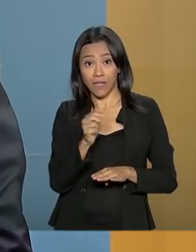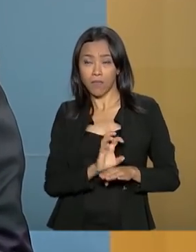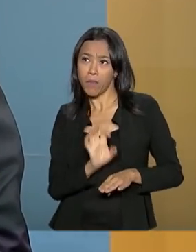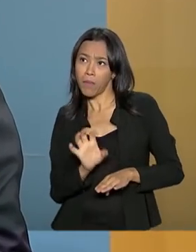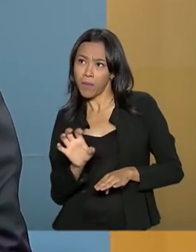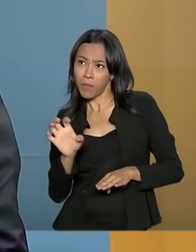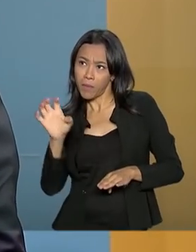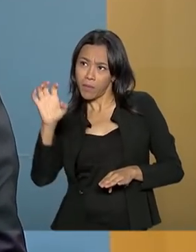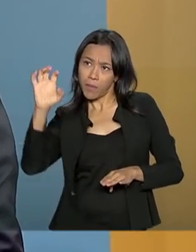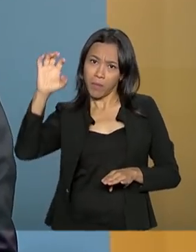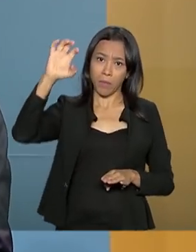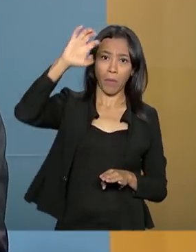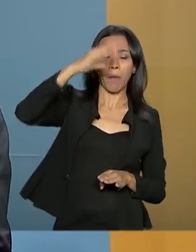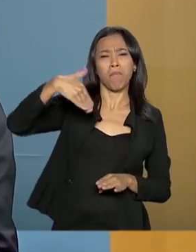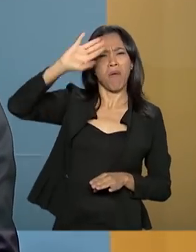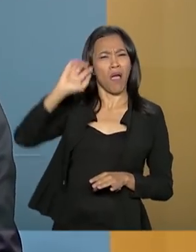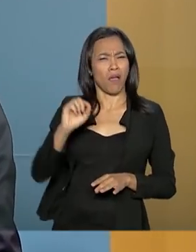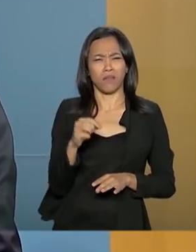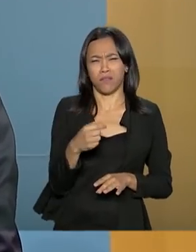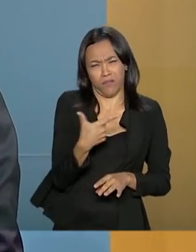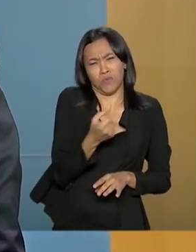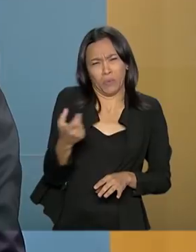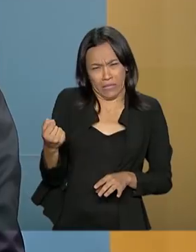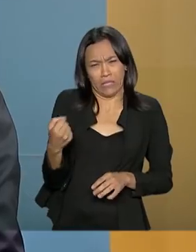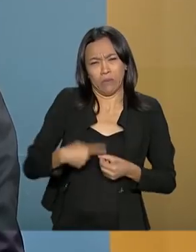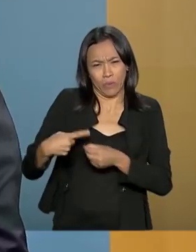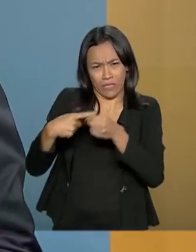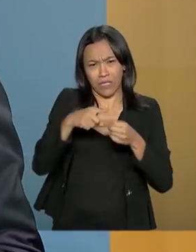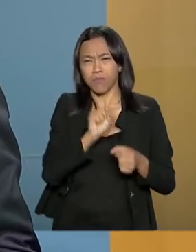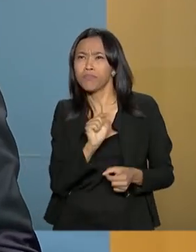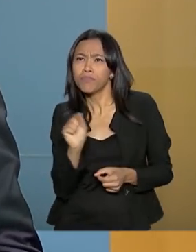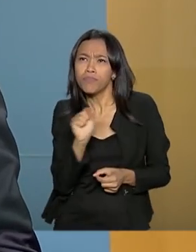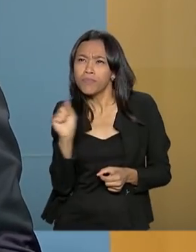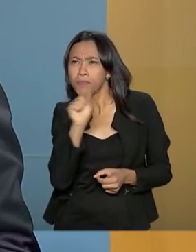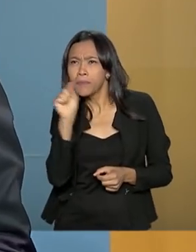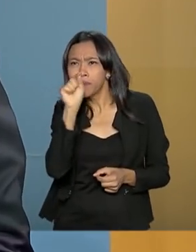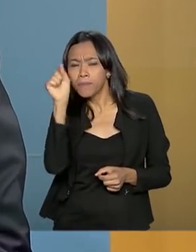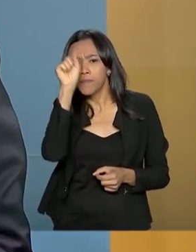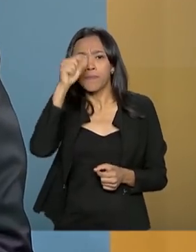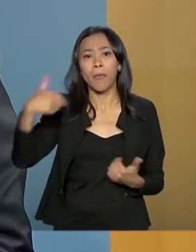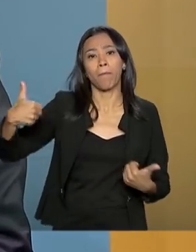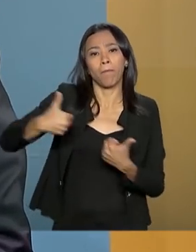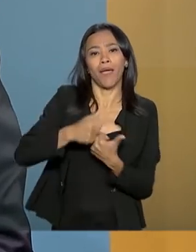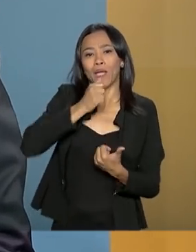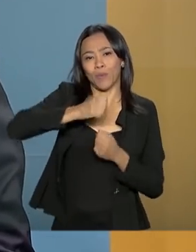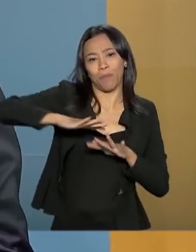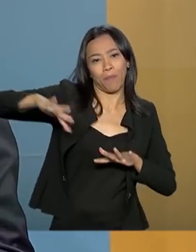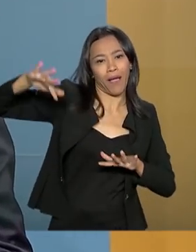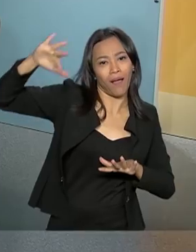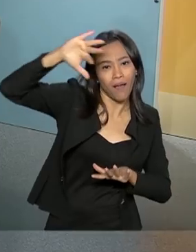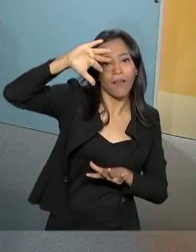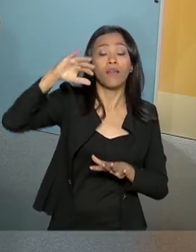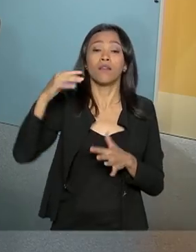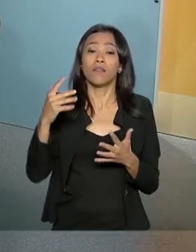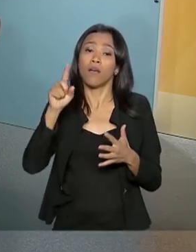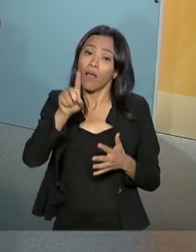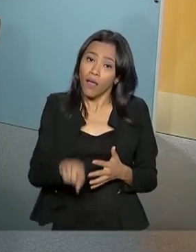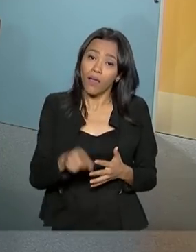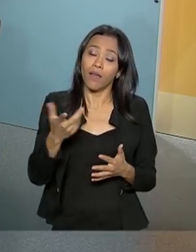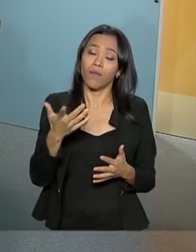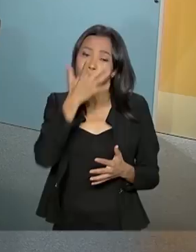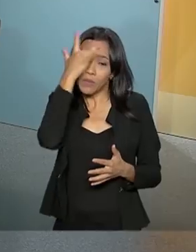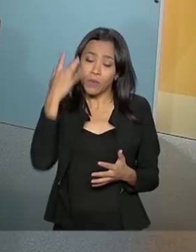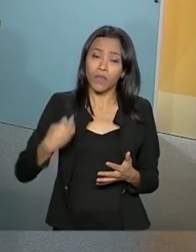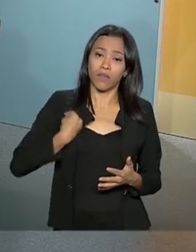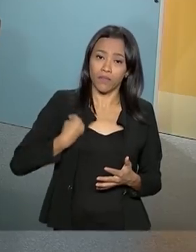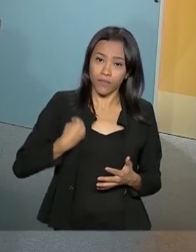mais quase 300 municípios, mais de 200 municípios, que são litorâneos. Uma população que convive, portanto, com esse